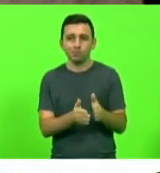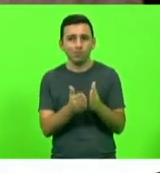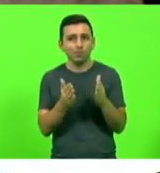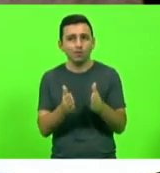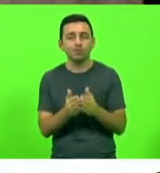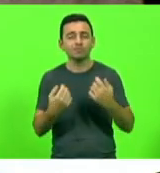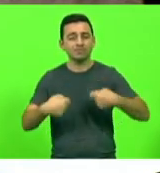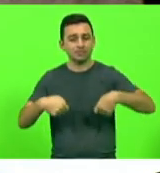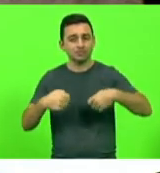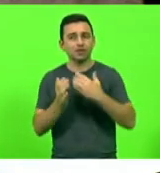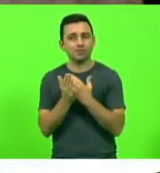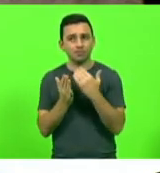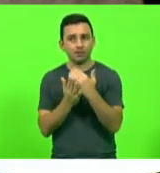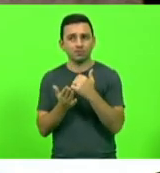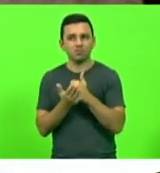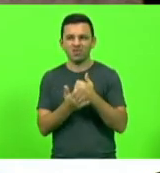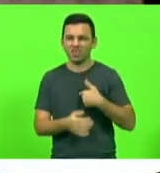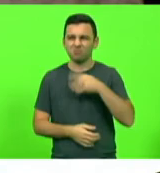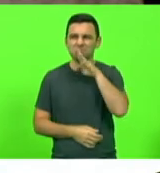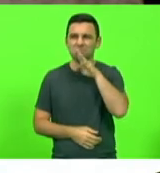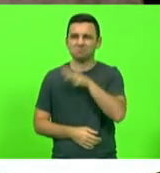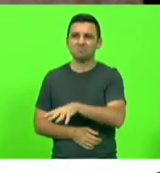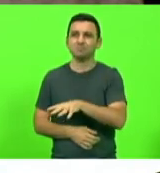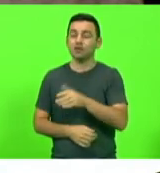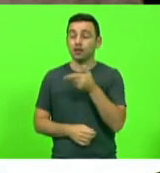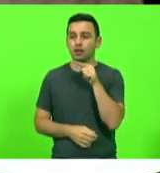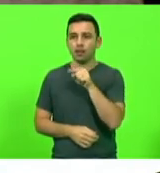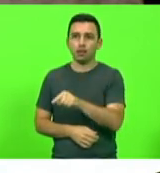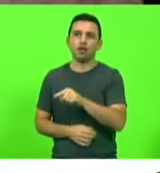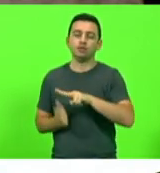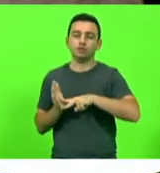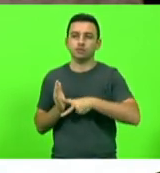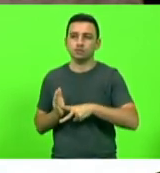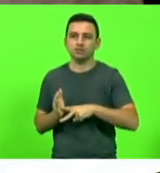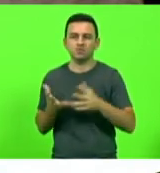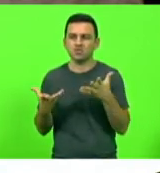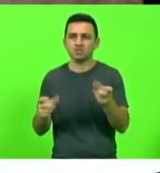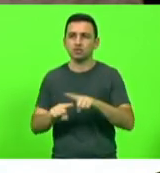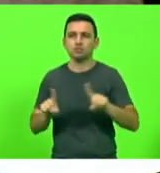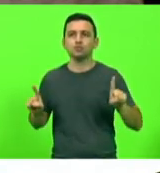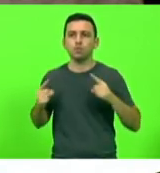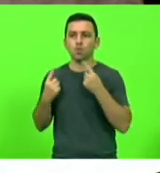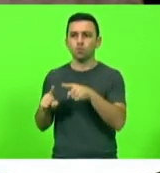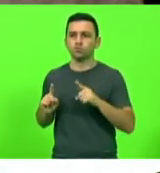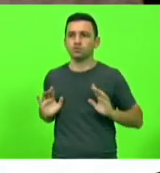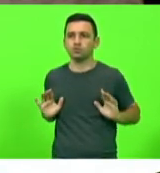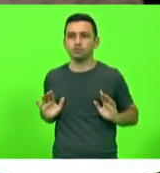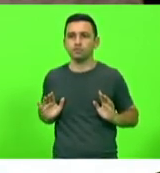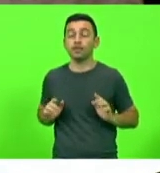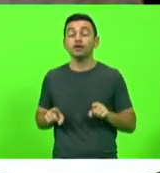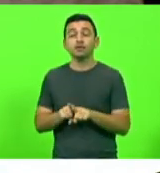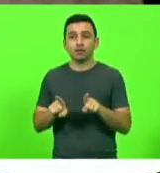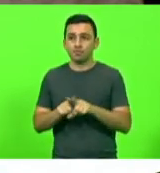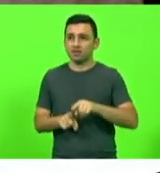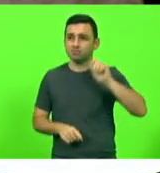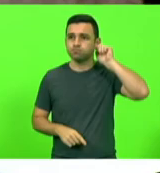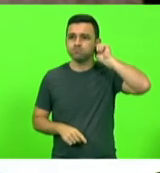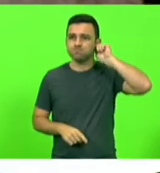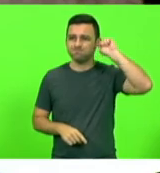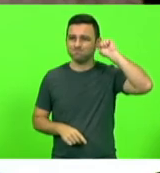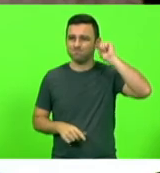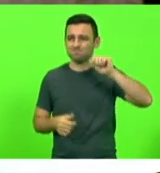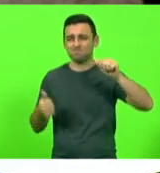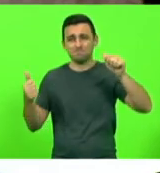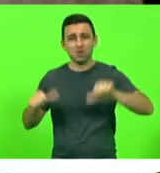precisam, meu repúdio a essa atuação do sindicato, meu repúdio também e aqui um puxão de orelha porque estão merecendo